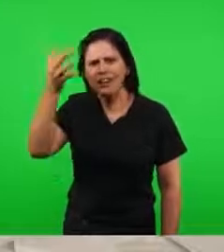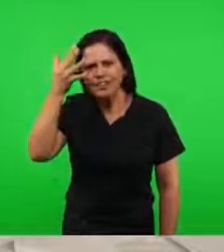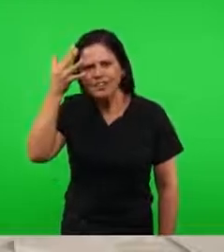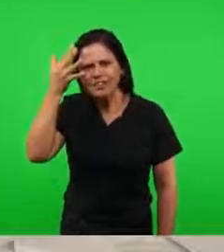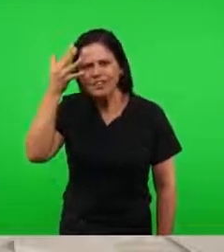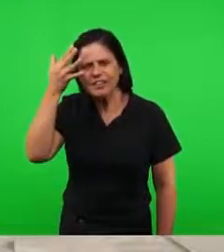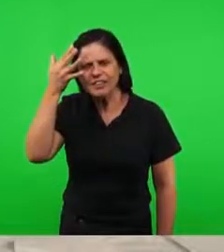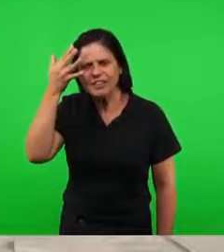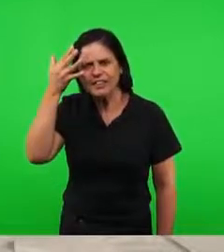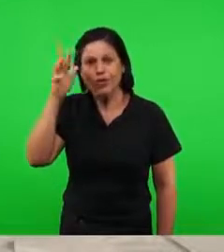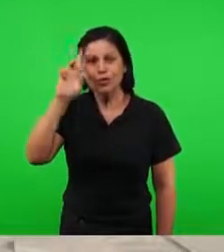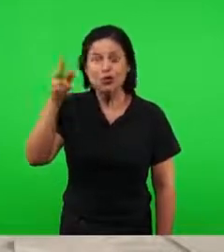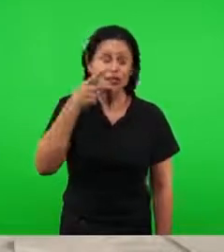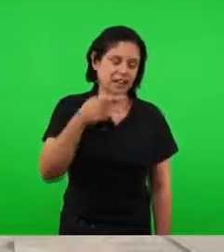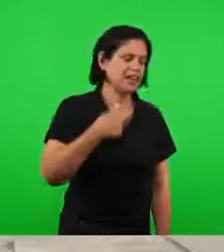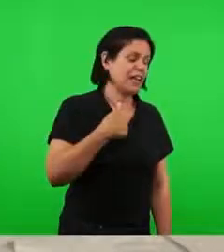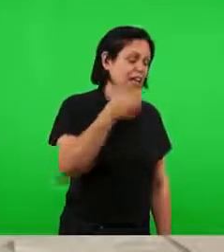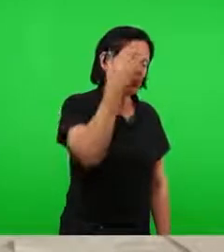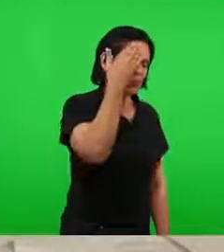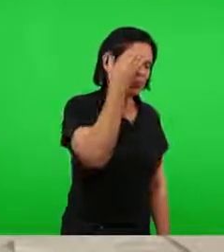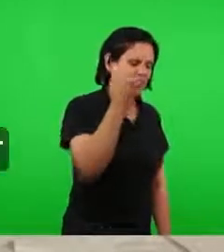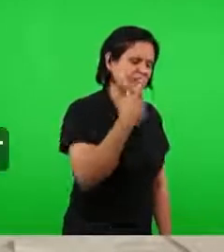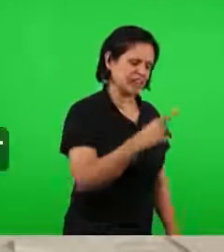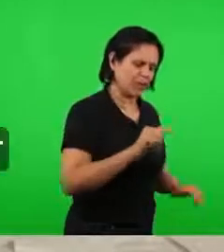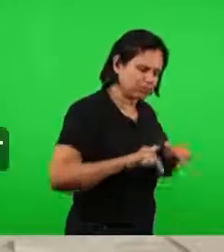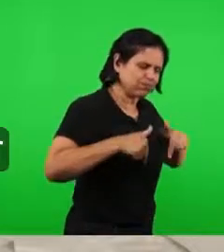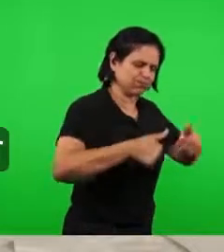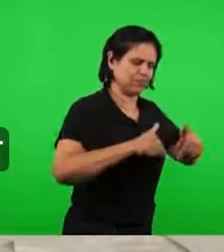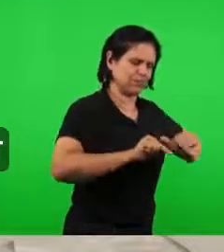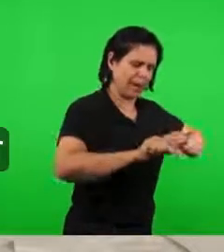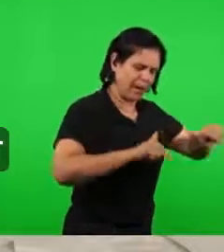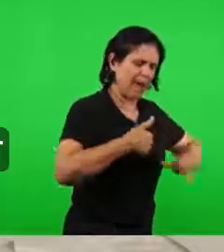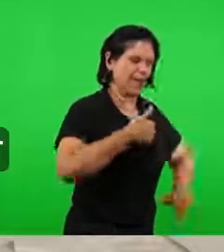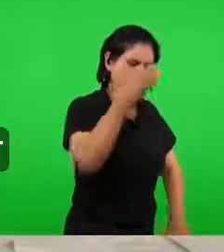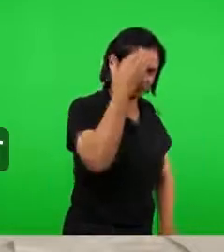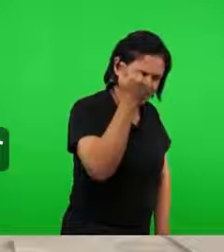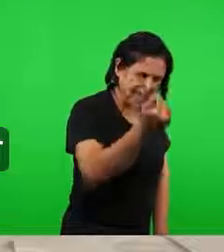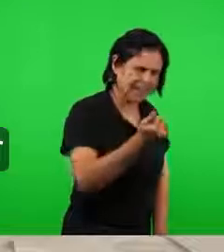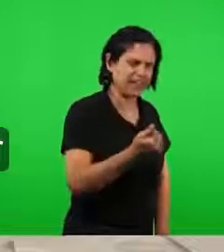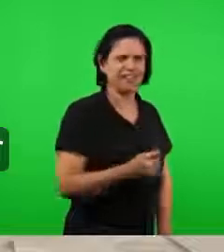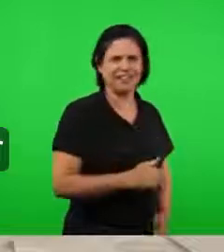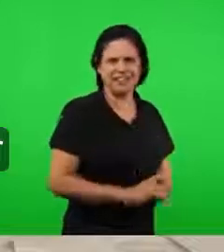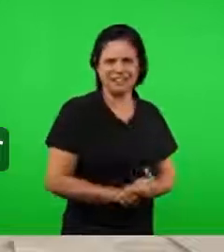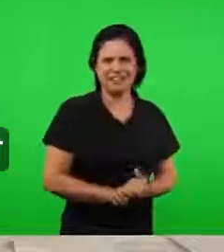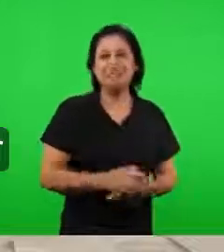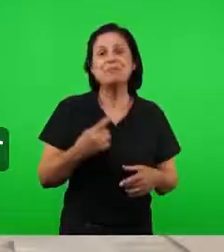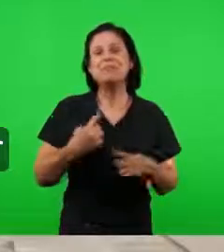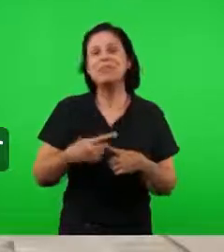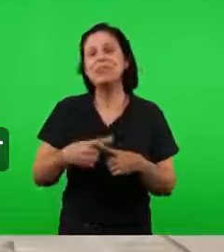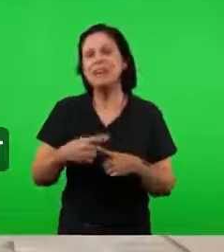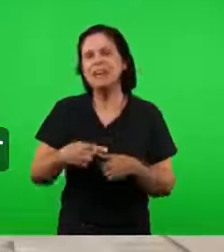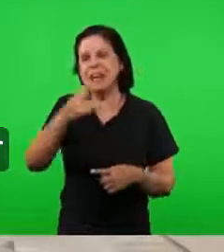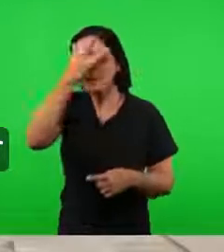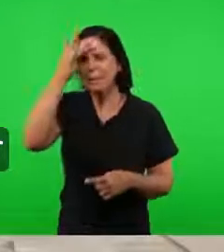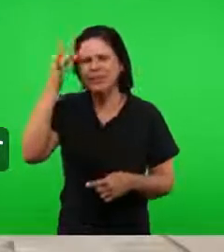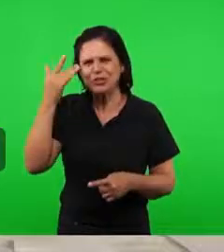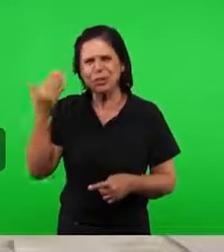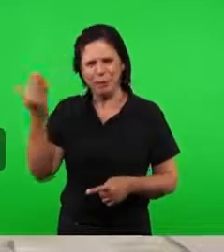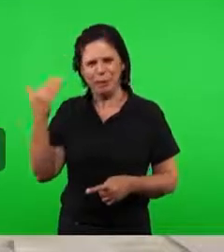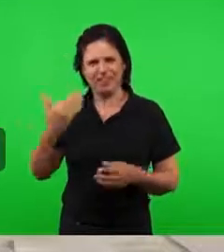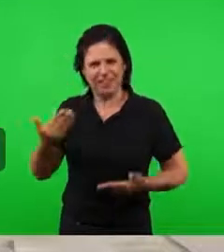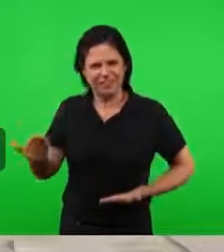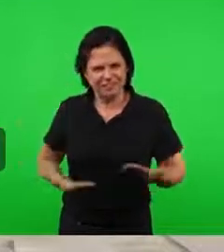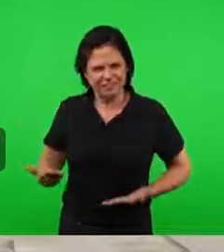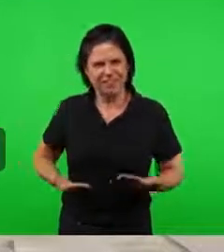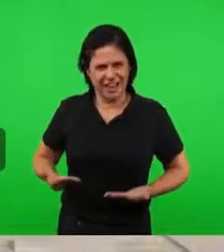eu sei as tuas obras, e onde habita. Quer dizer, quem tinha revelação, sabia que as obras, e quem